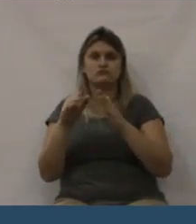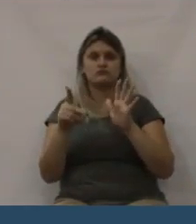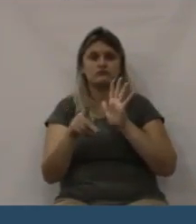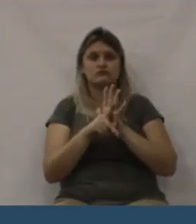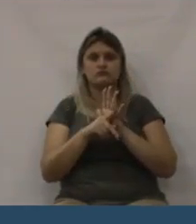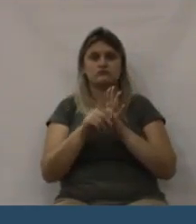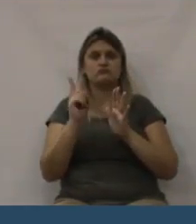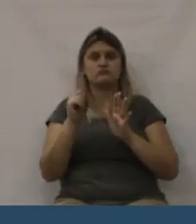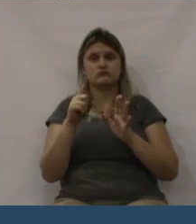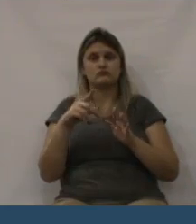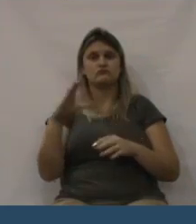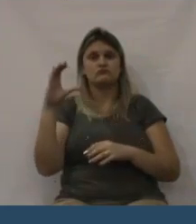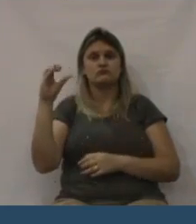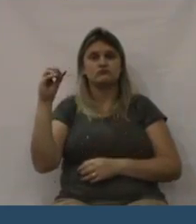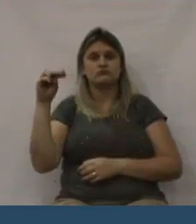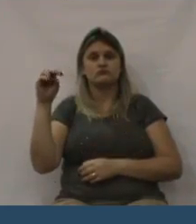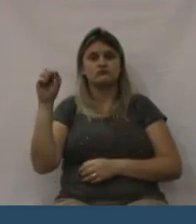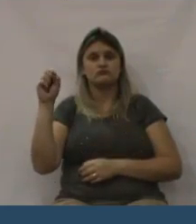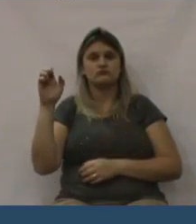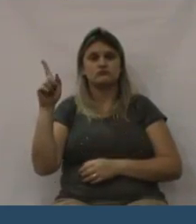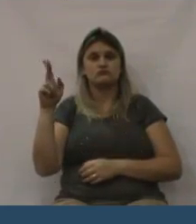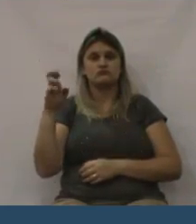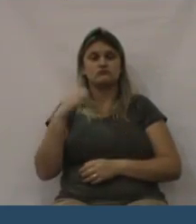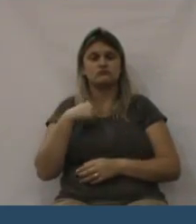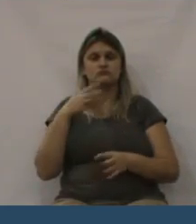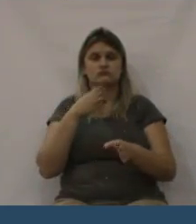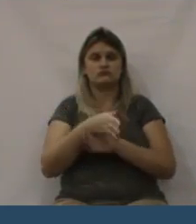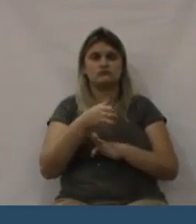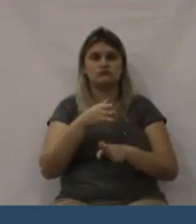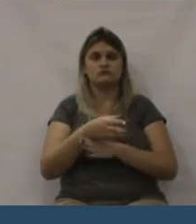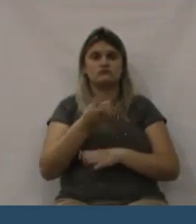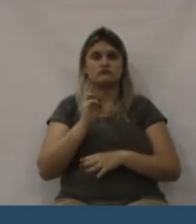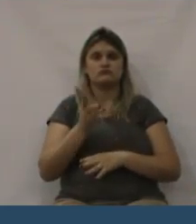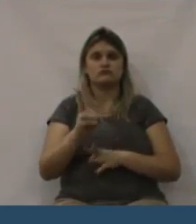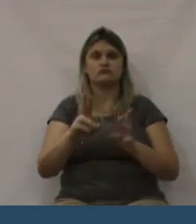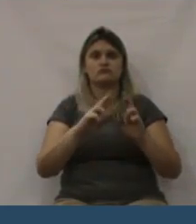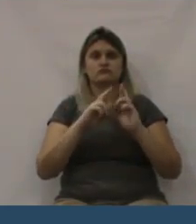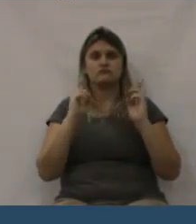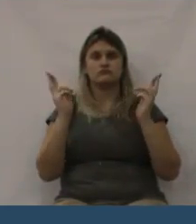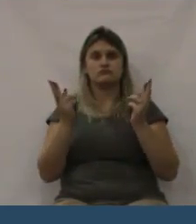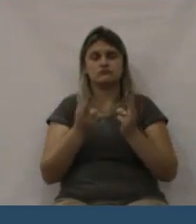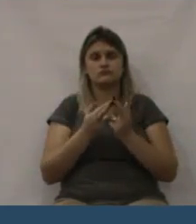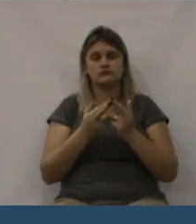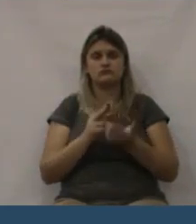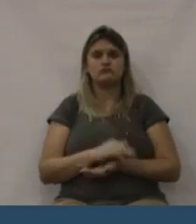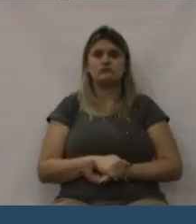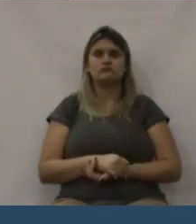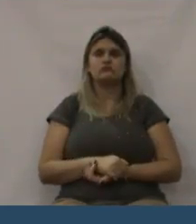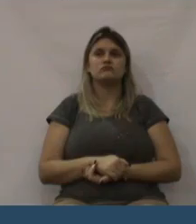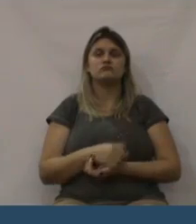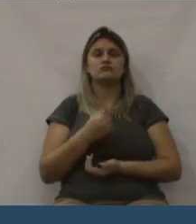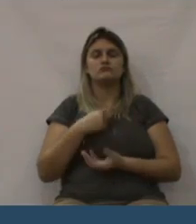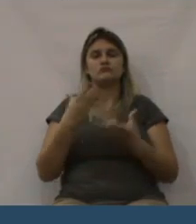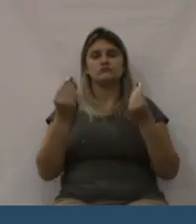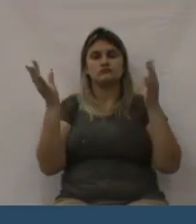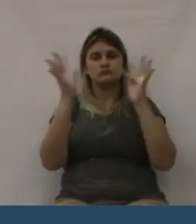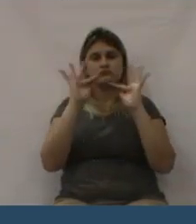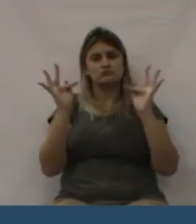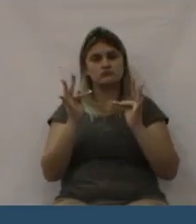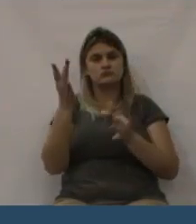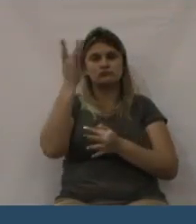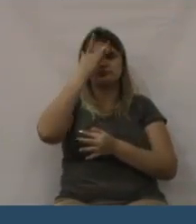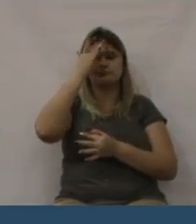as quais em 15 dias vão ser abertas e com a presença dos